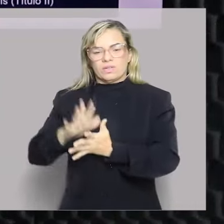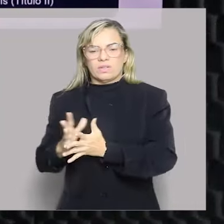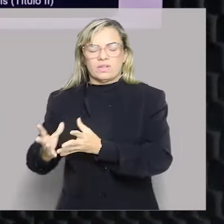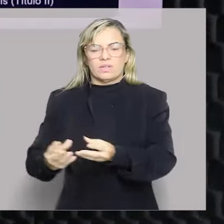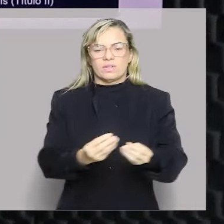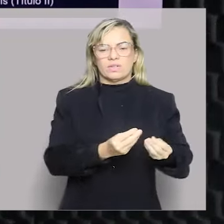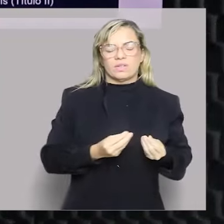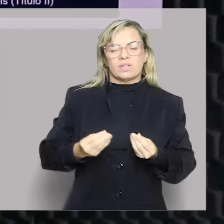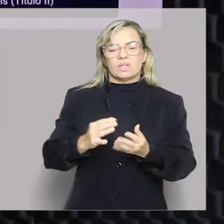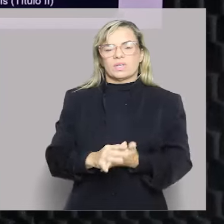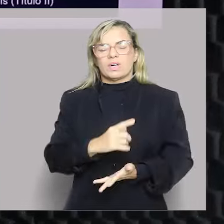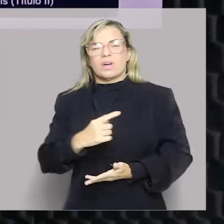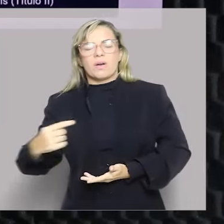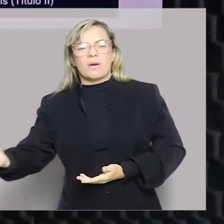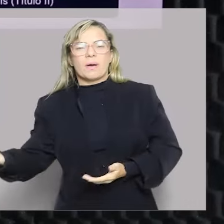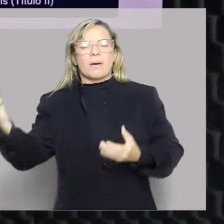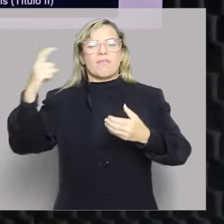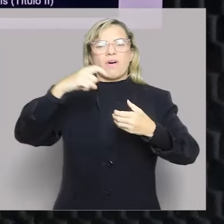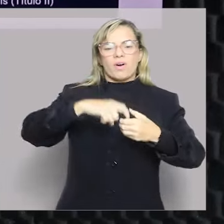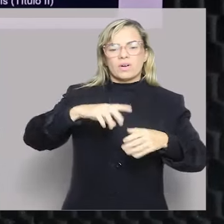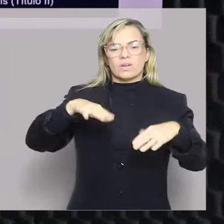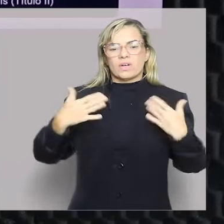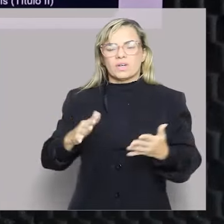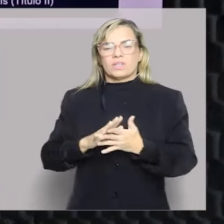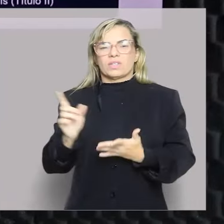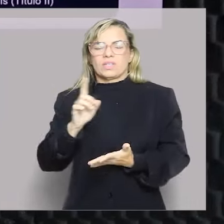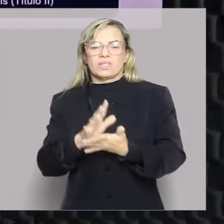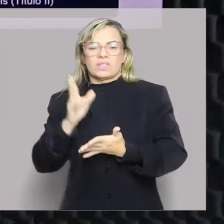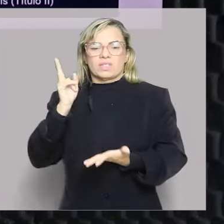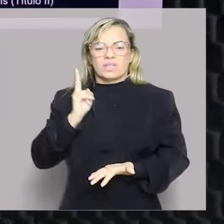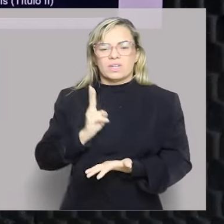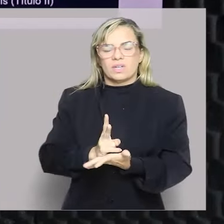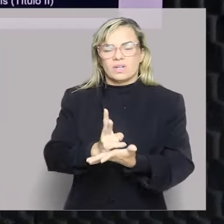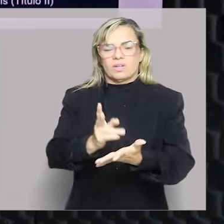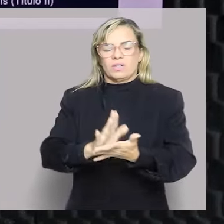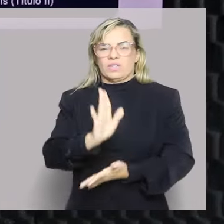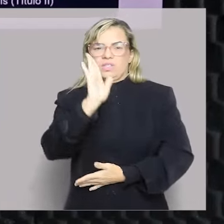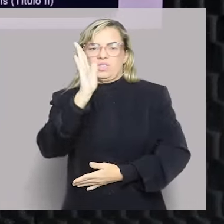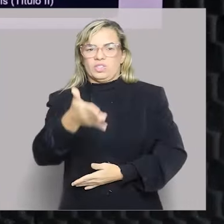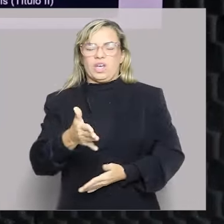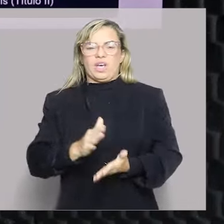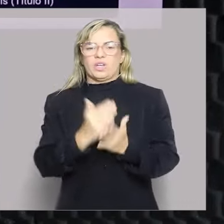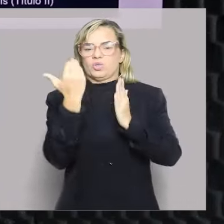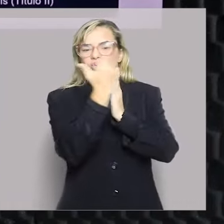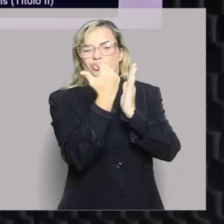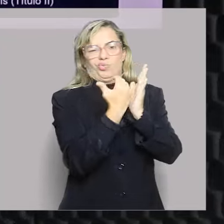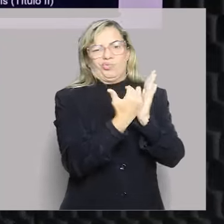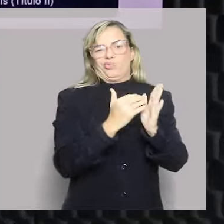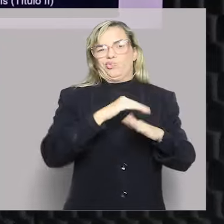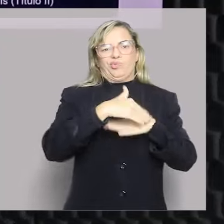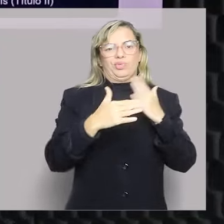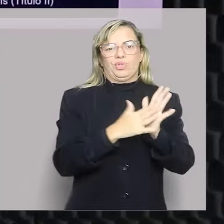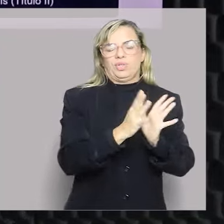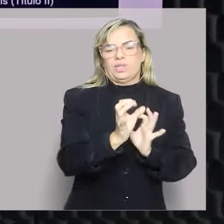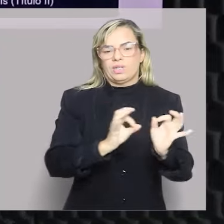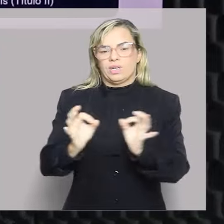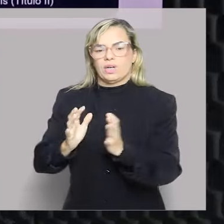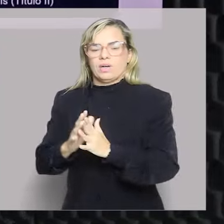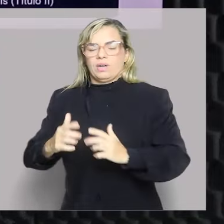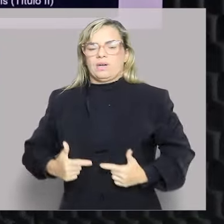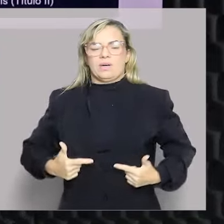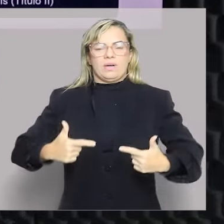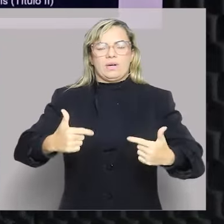de idas e vindas. Nem sempre a gente tem esses direitos já de uma vez. E as lutas,